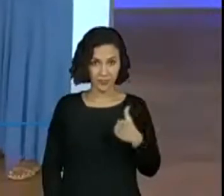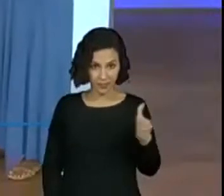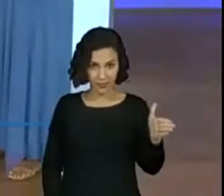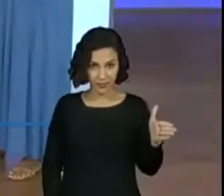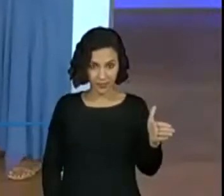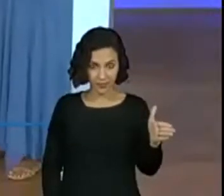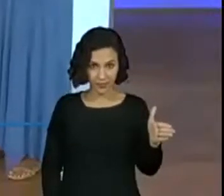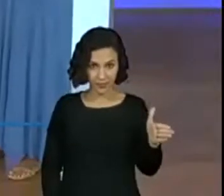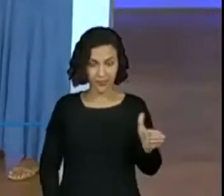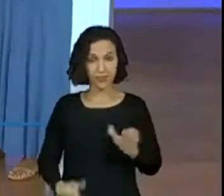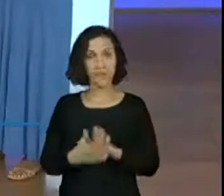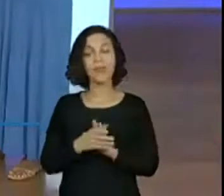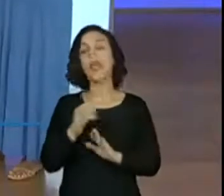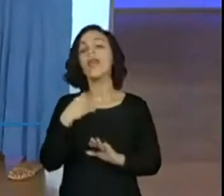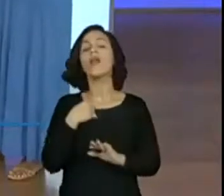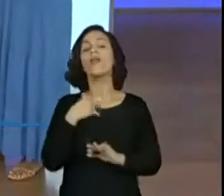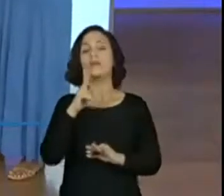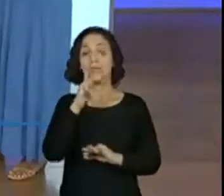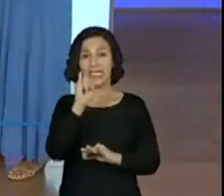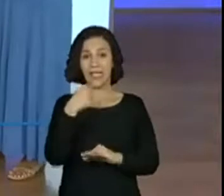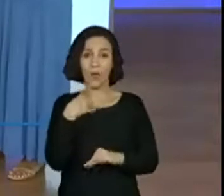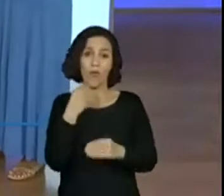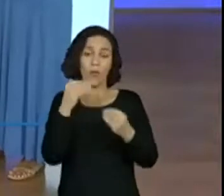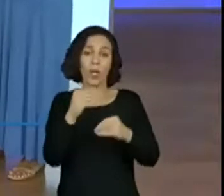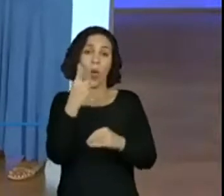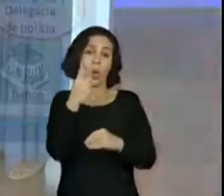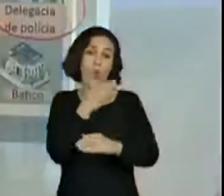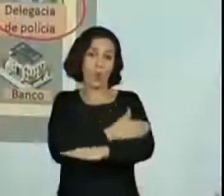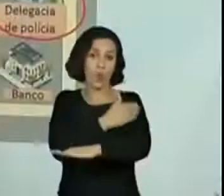Se for mais de um quarteirão, vocês avisem aí.